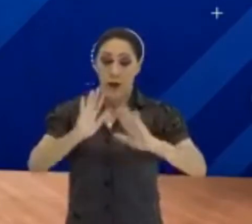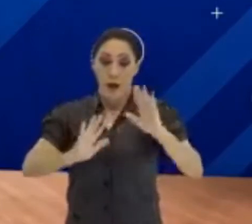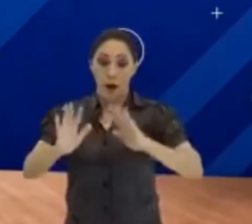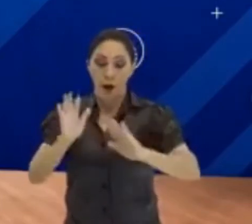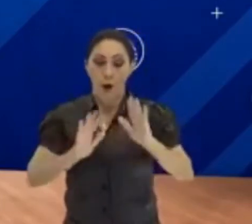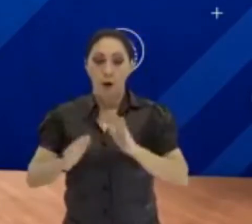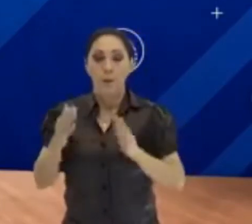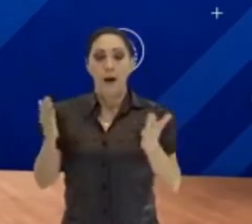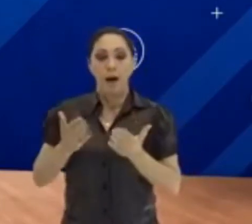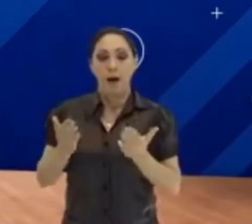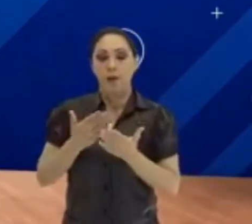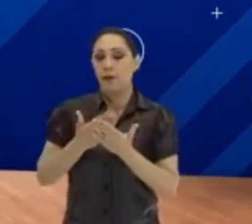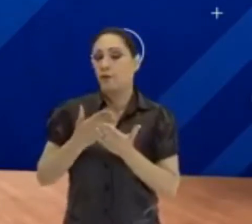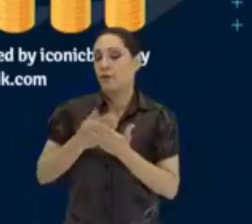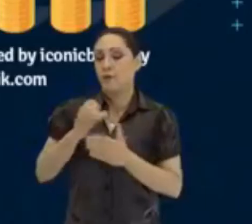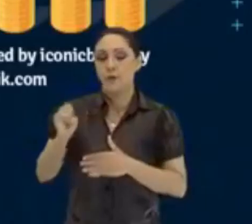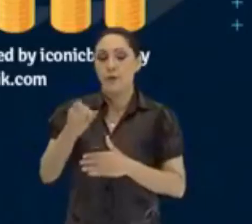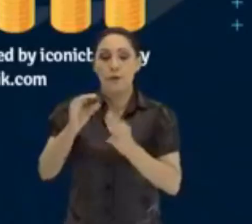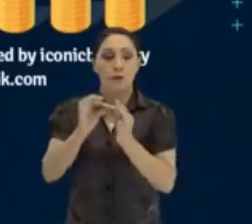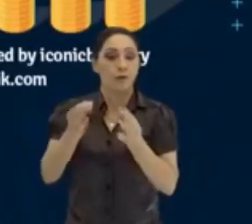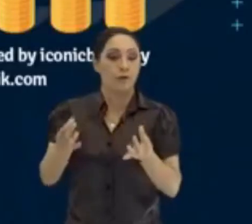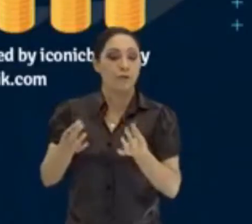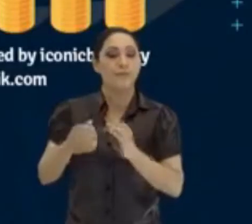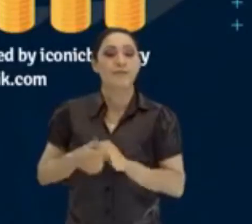juros simples. Vem comigo!